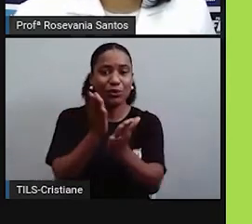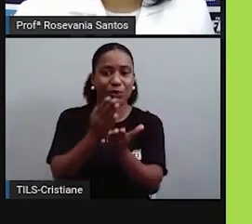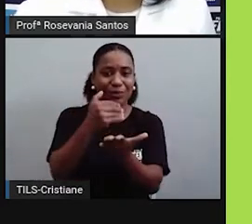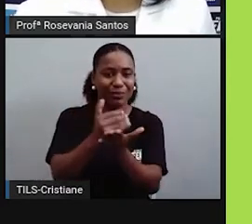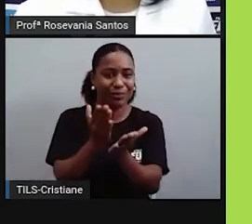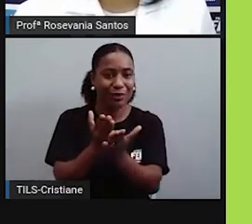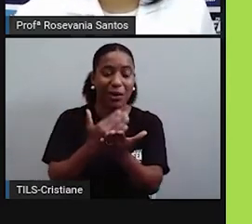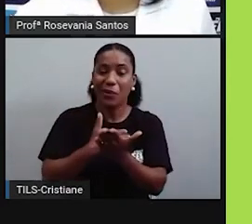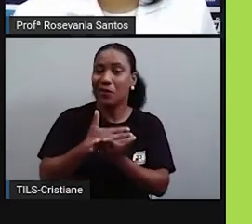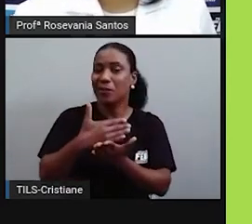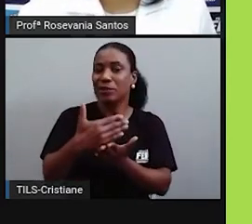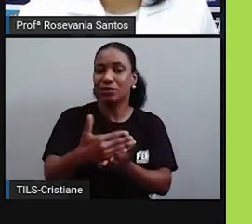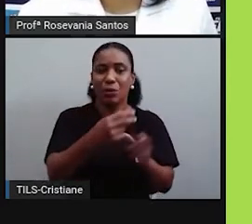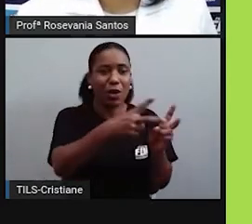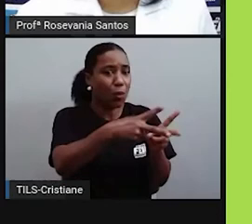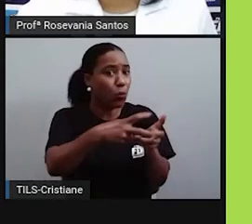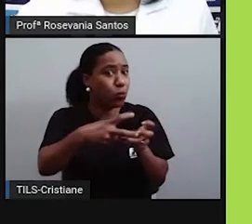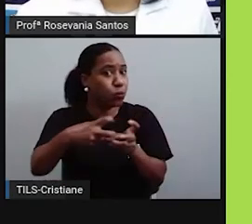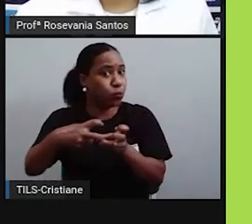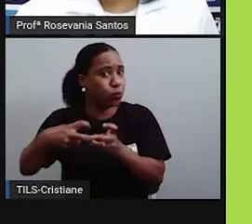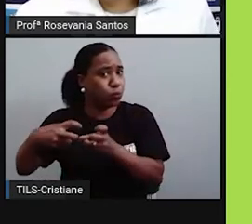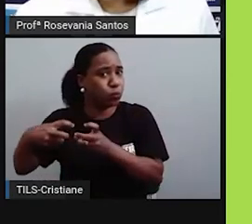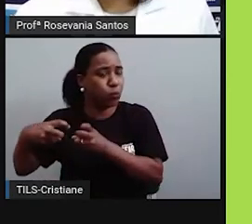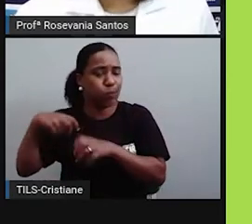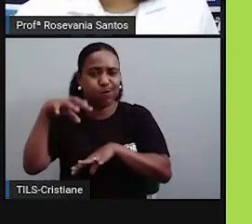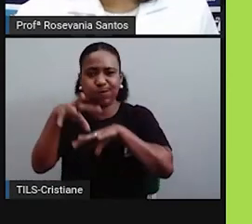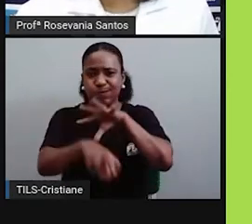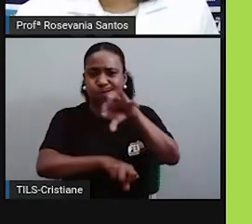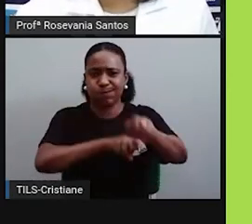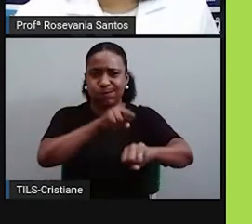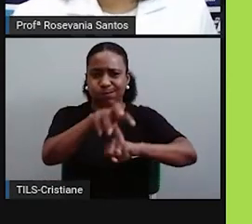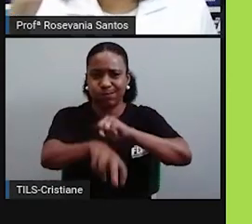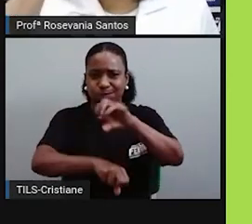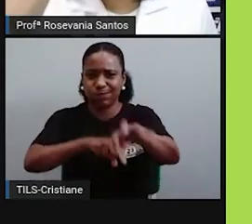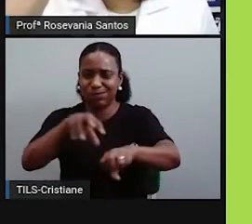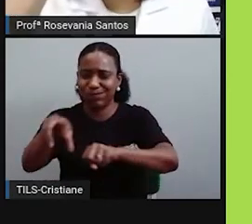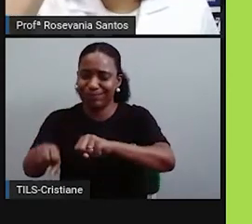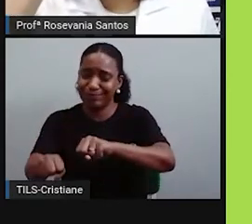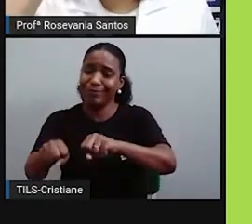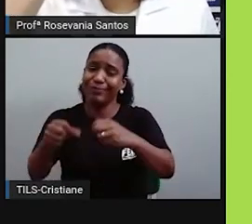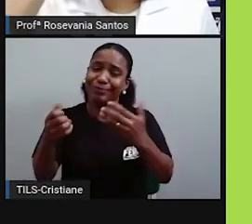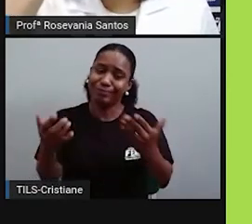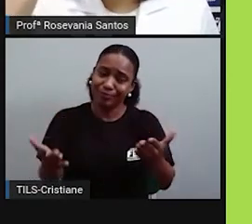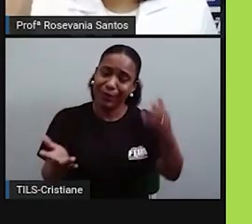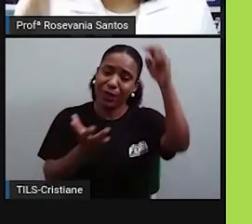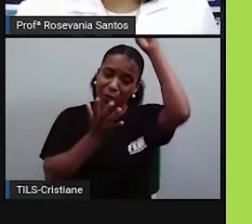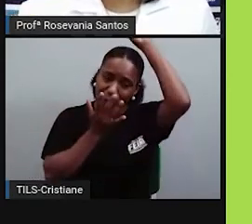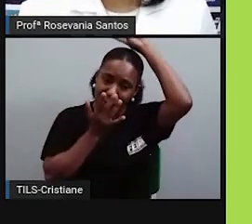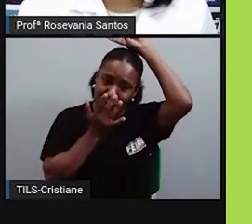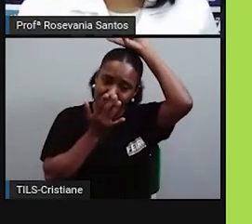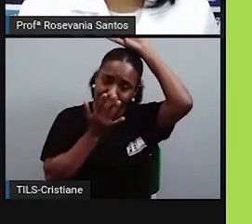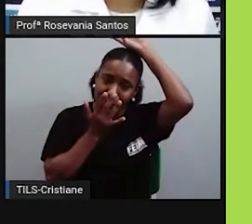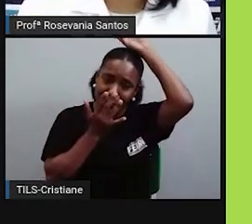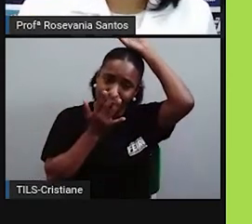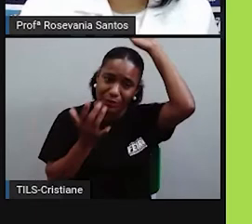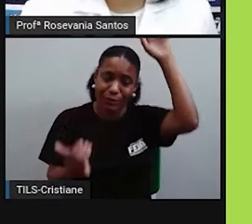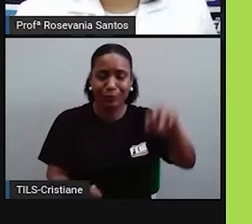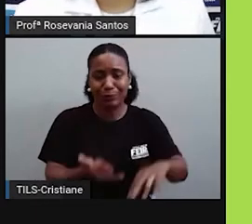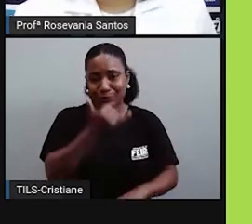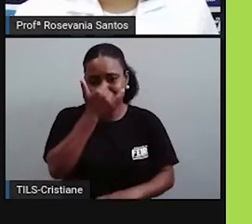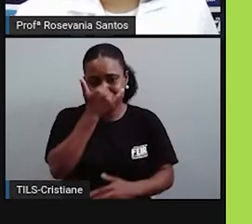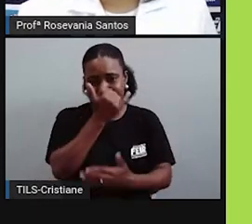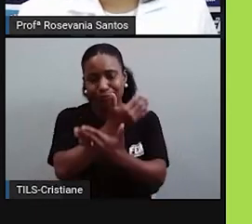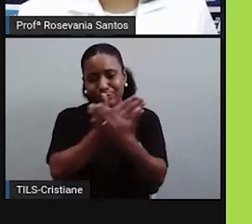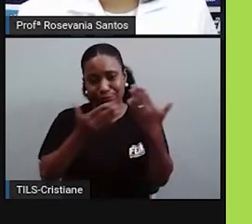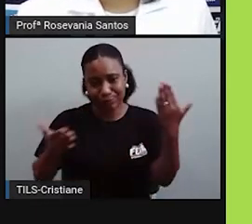exploração. Nesse processo de exploração, infelizmente, os povos indígenas saíram perdendo. Por quê? Como a gente vê até